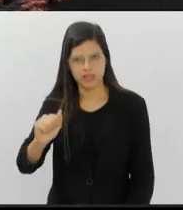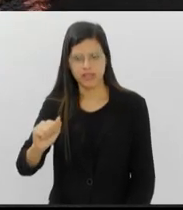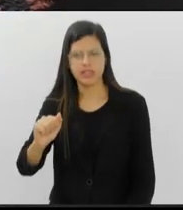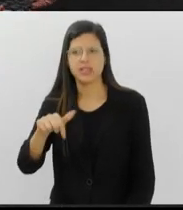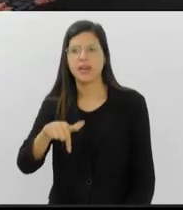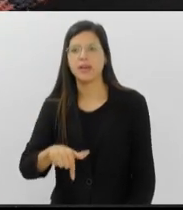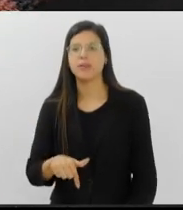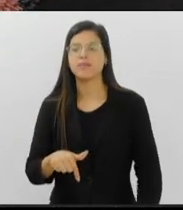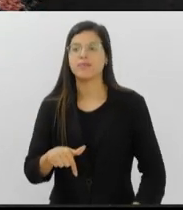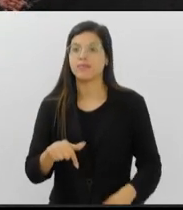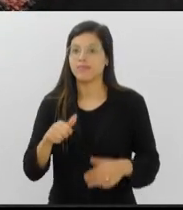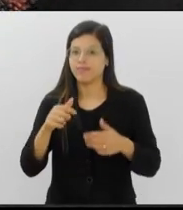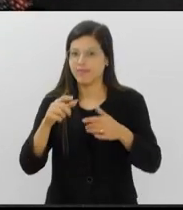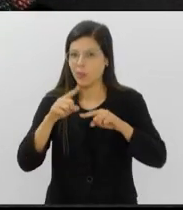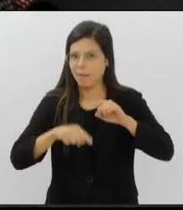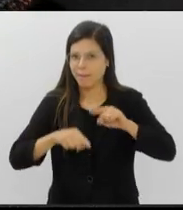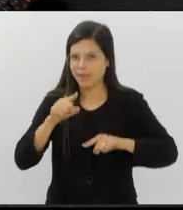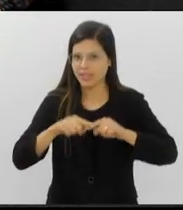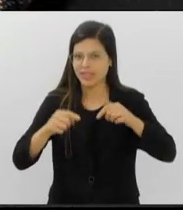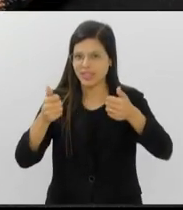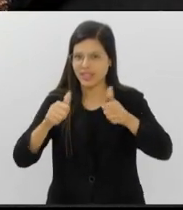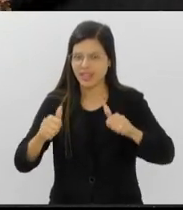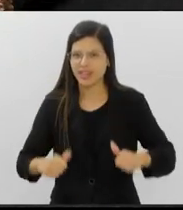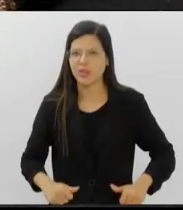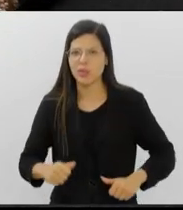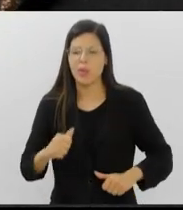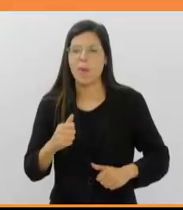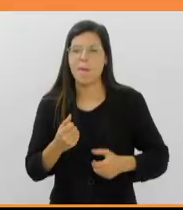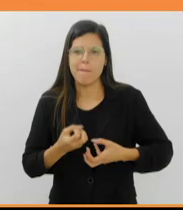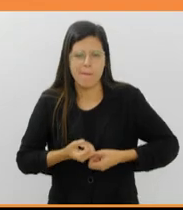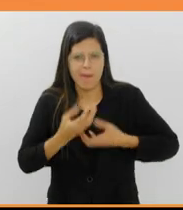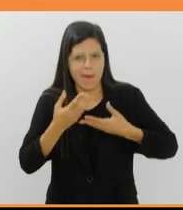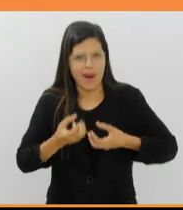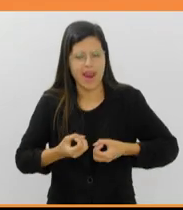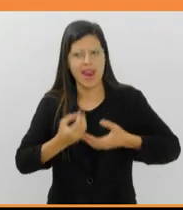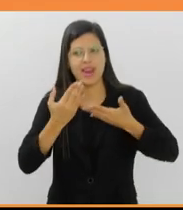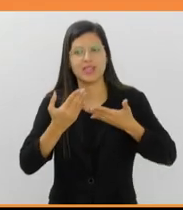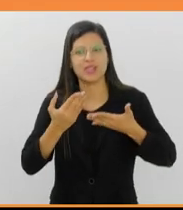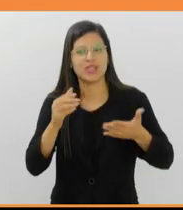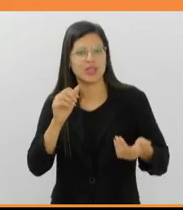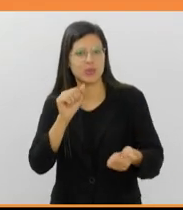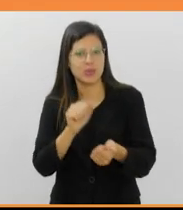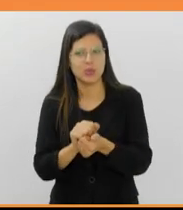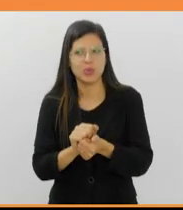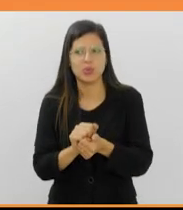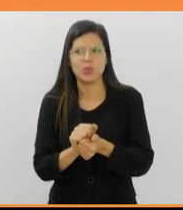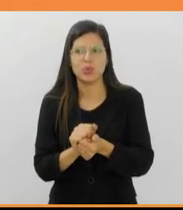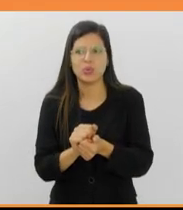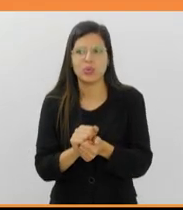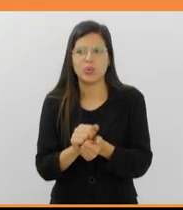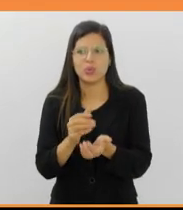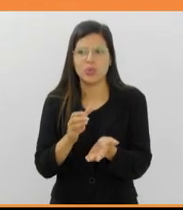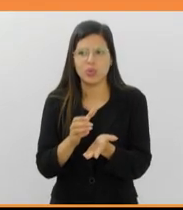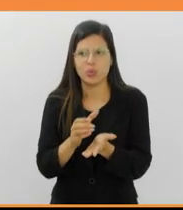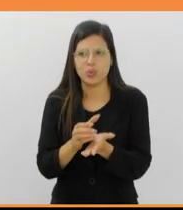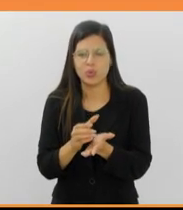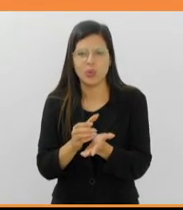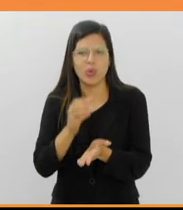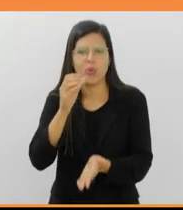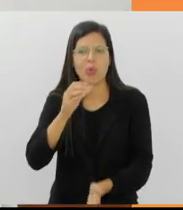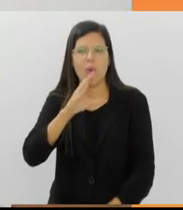em cerâmica tornam-se esculturas poéticas e oníricas com a junção de cacos de porcelana, conchas,